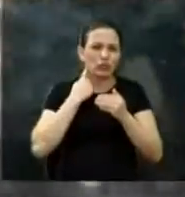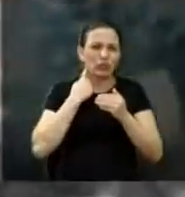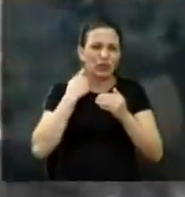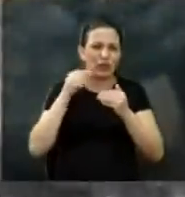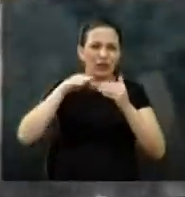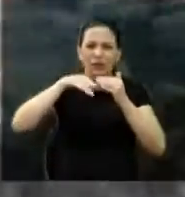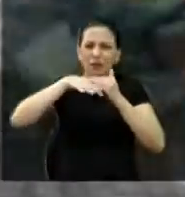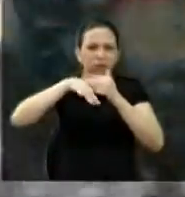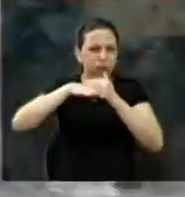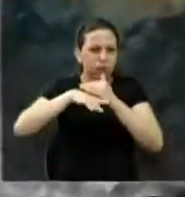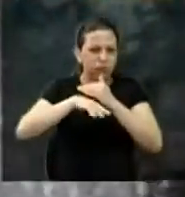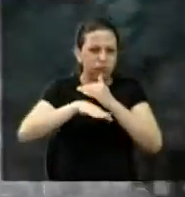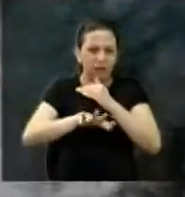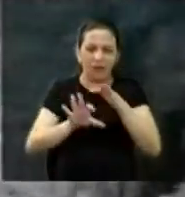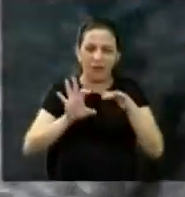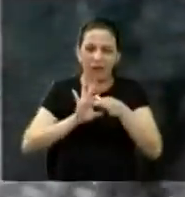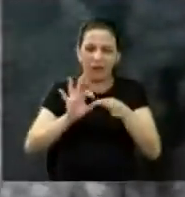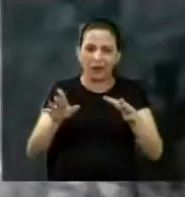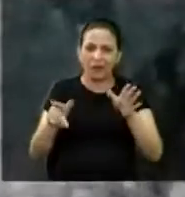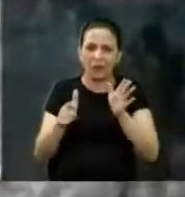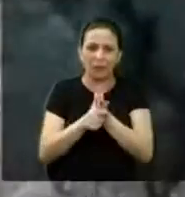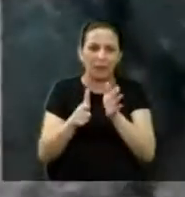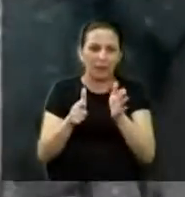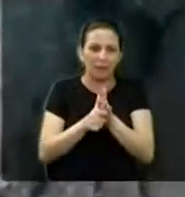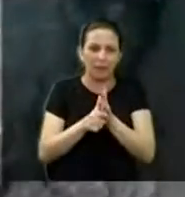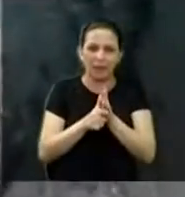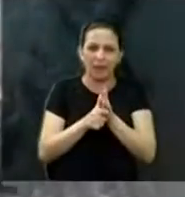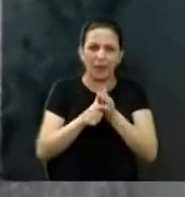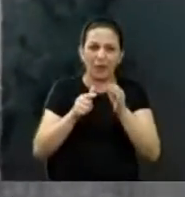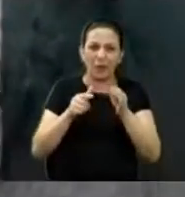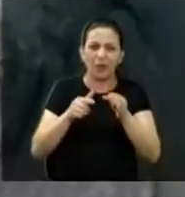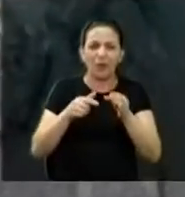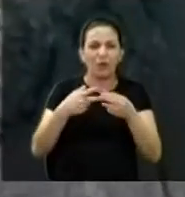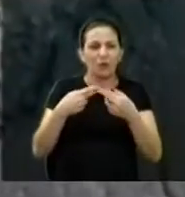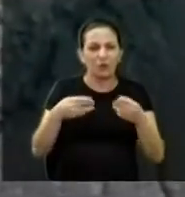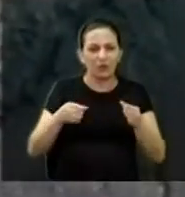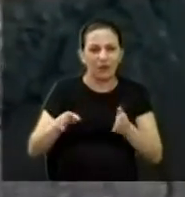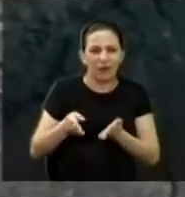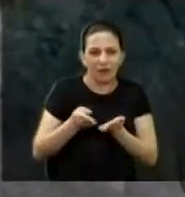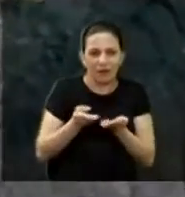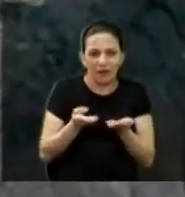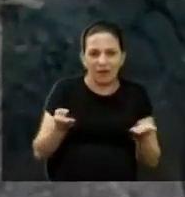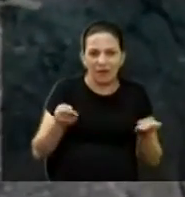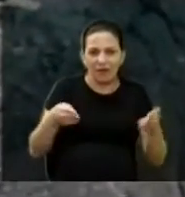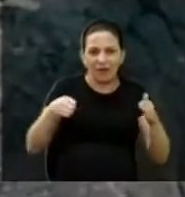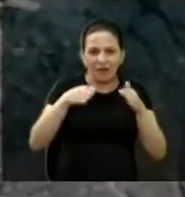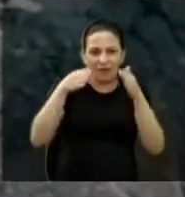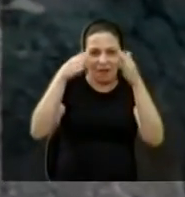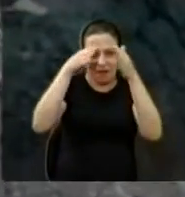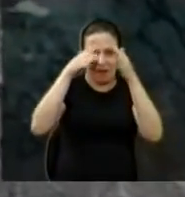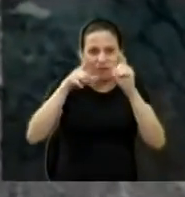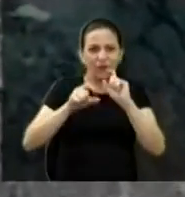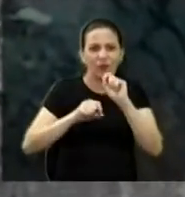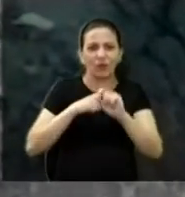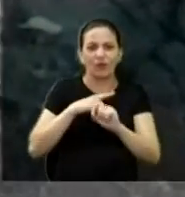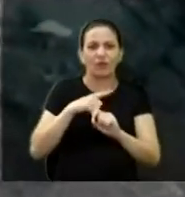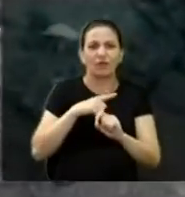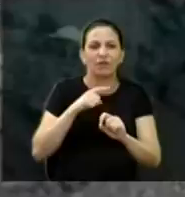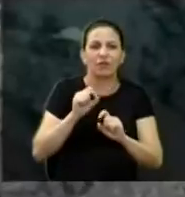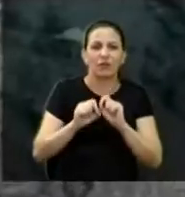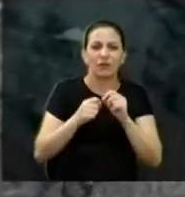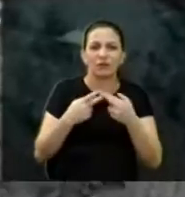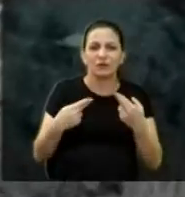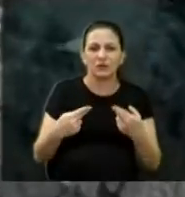Desce entulho, desce papéis, desce garrafas, e certamente acaba provocando algum dano aí, muito